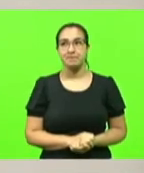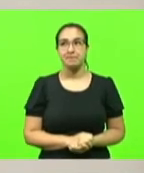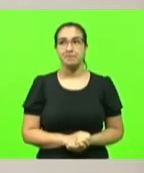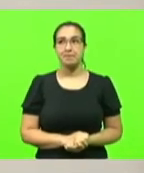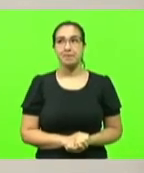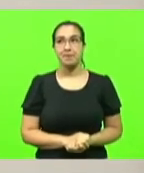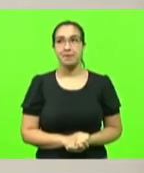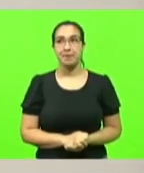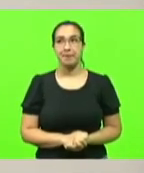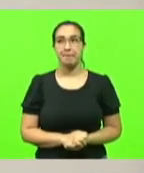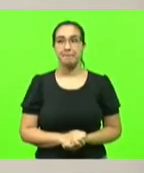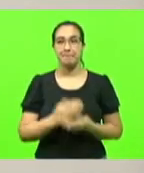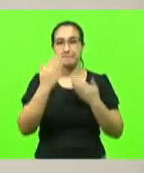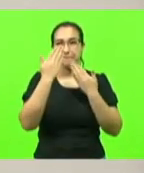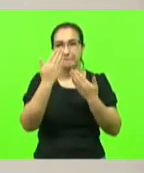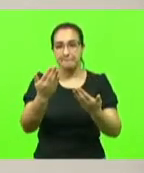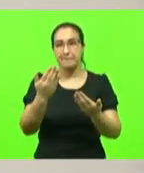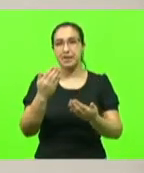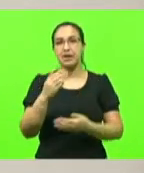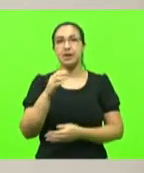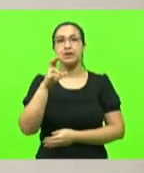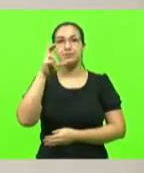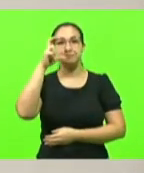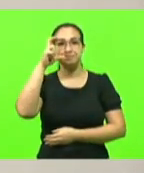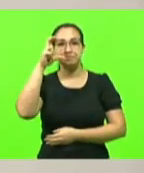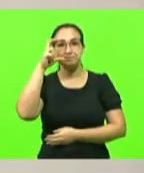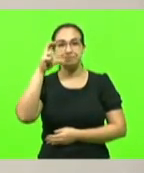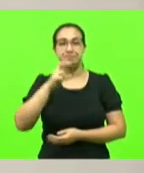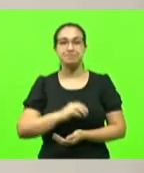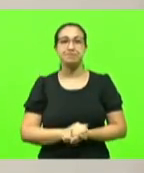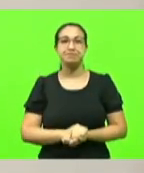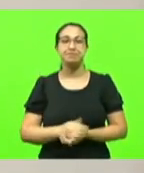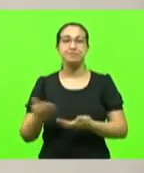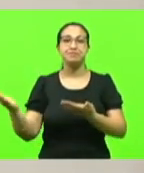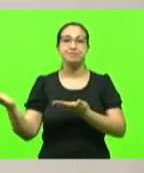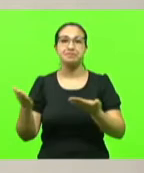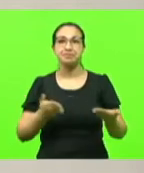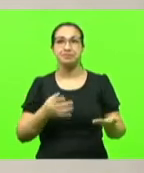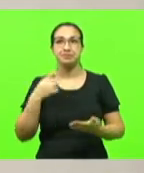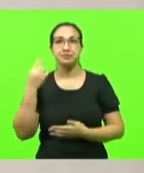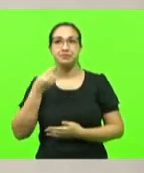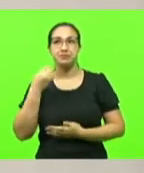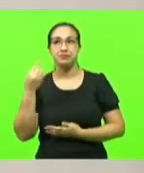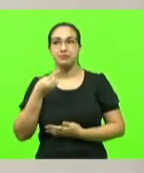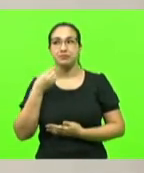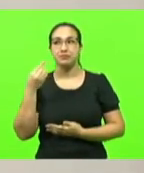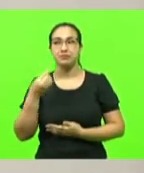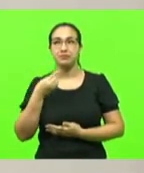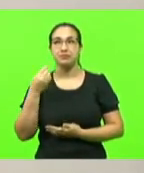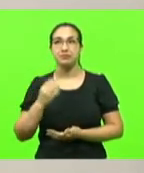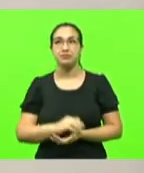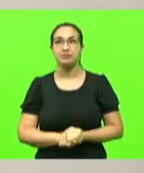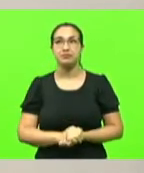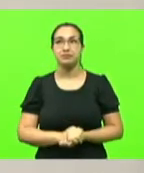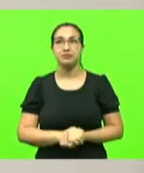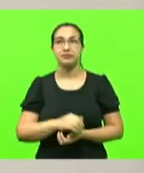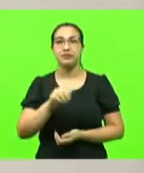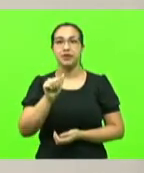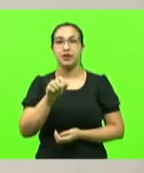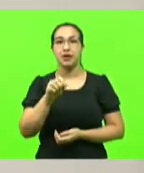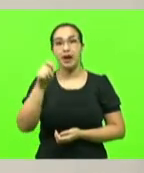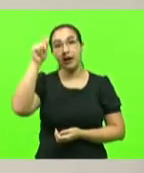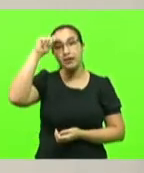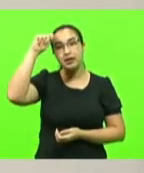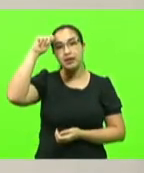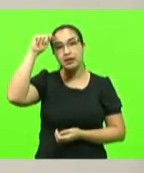Obrigado, deputado Alba. Próximo deputado, deputado Adrianinho, ou a excelência